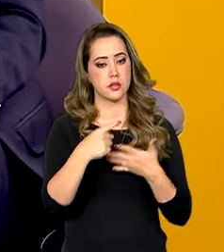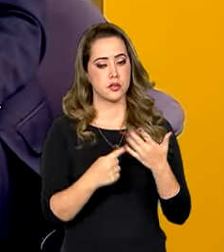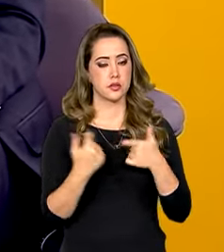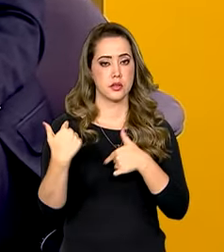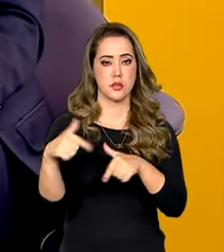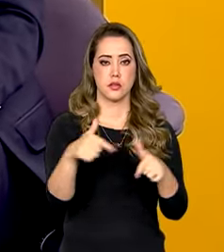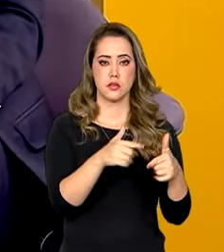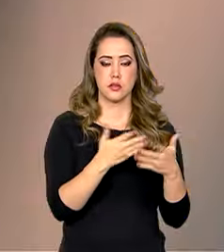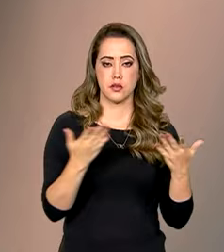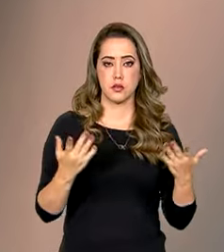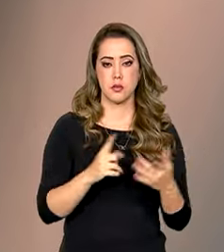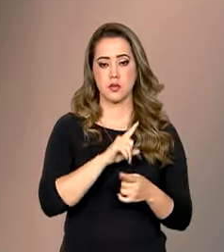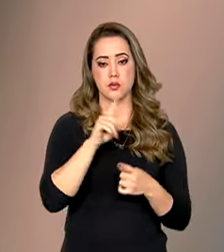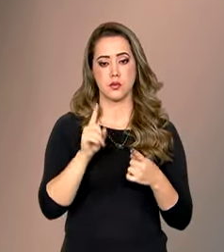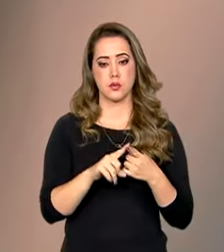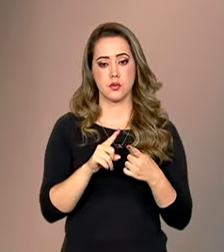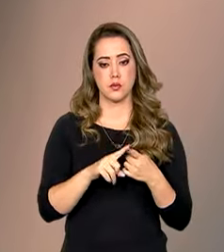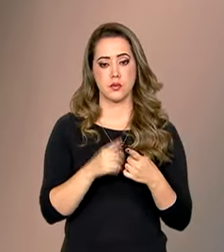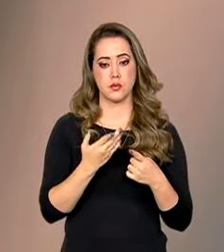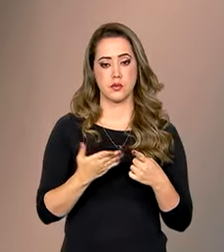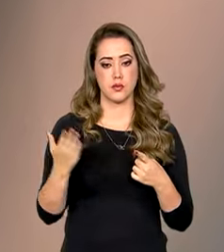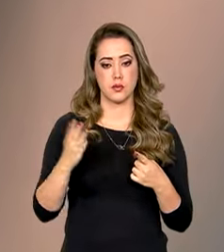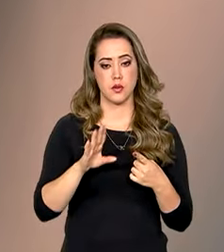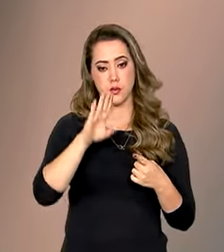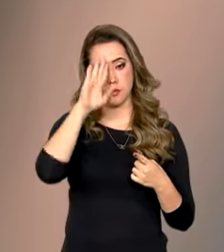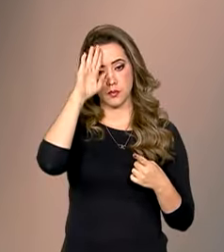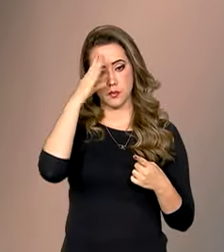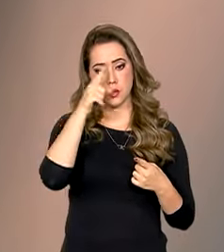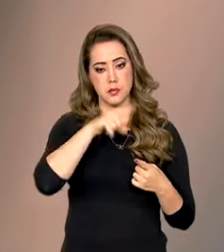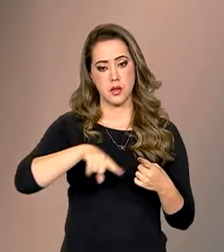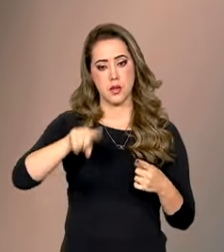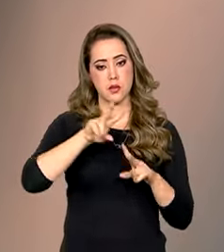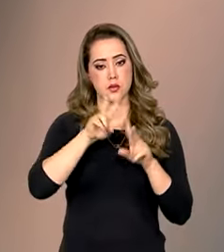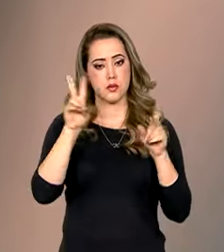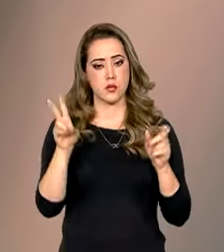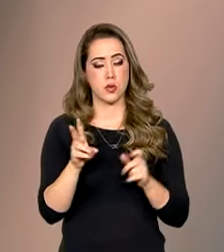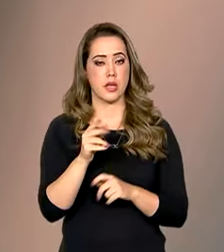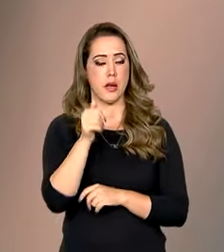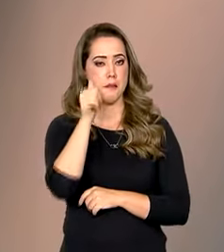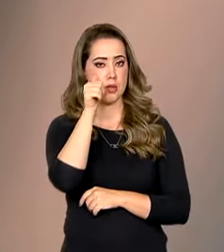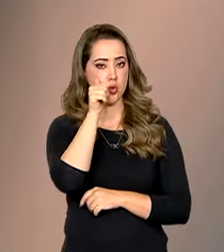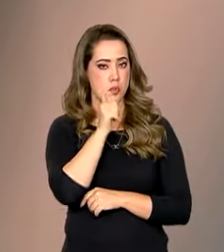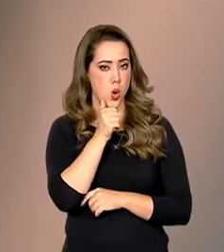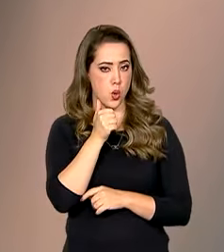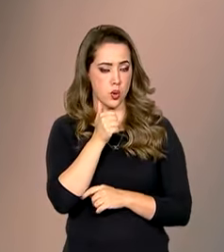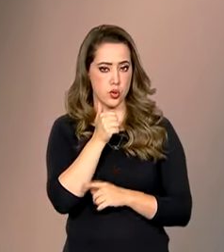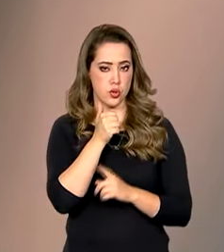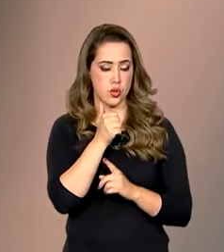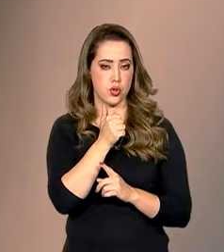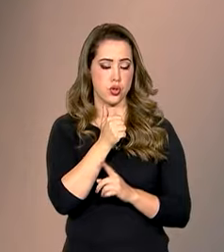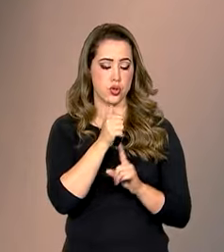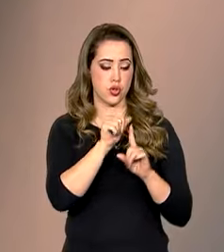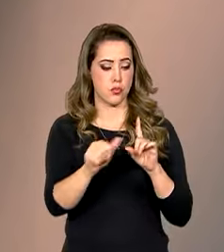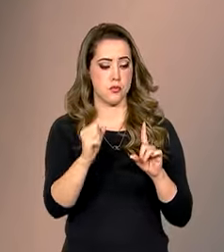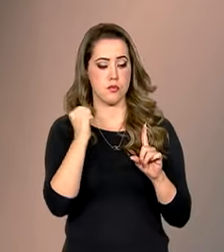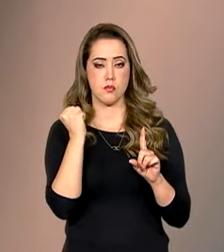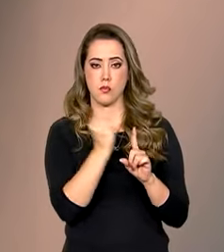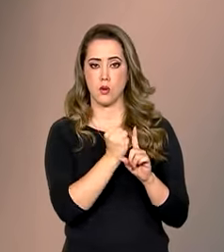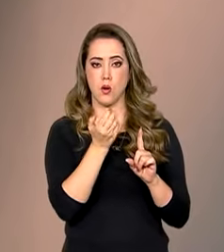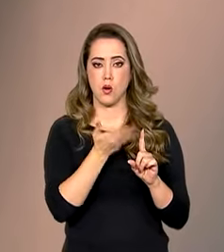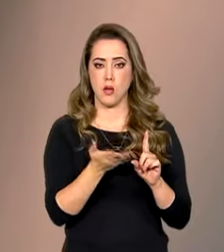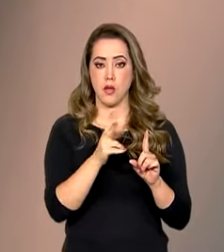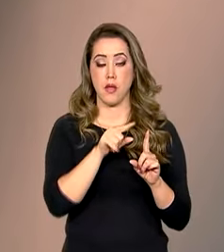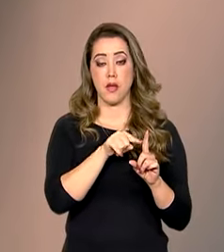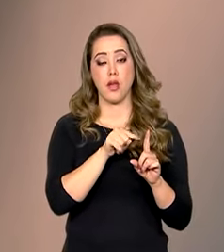ações. Uma delas, a principal em relação aos feminicídios, é a construção do Pacto